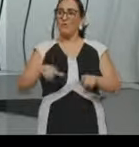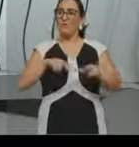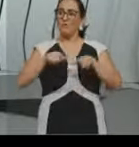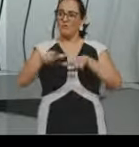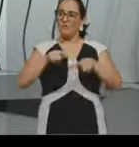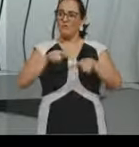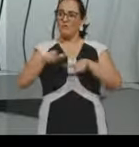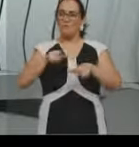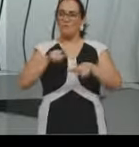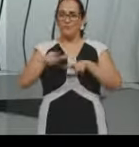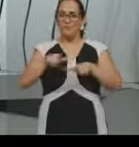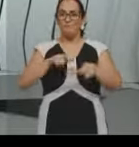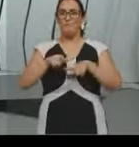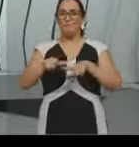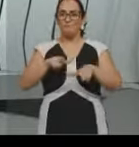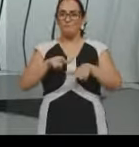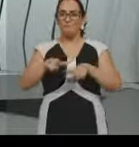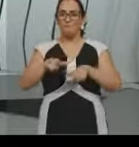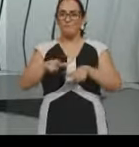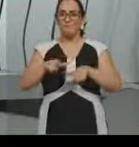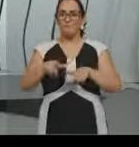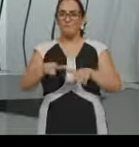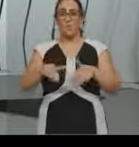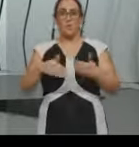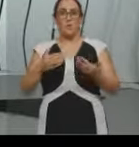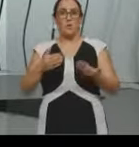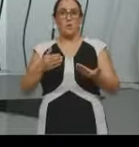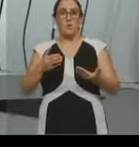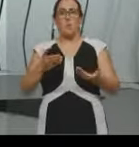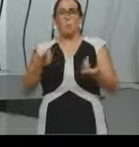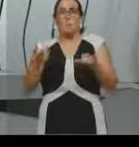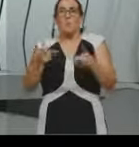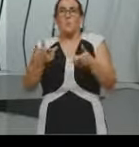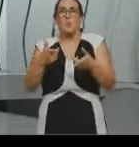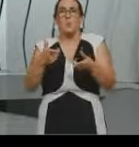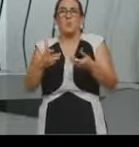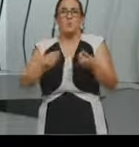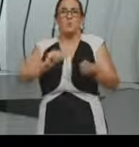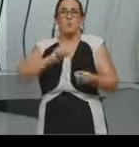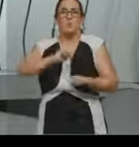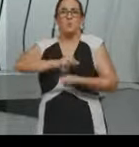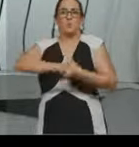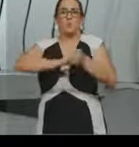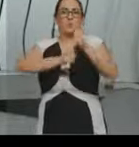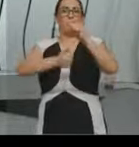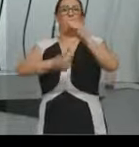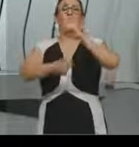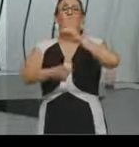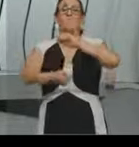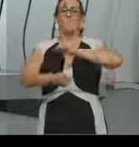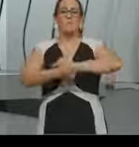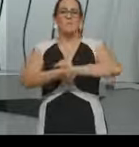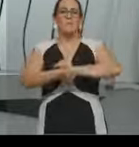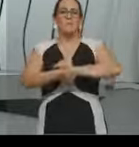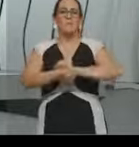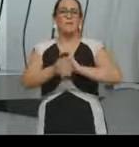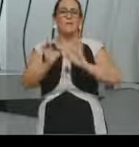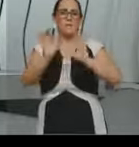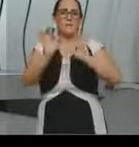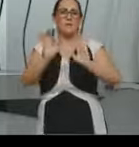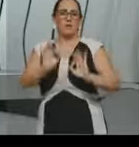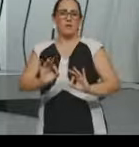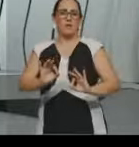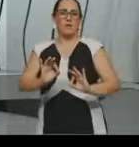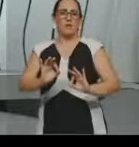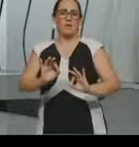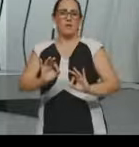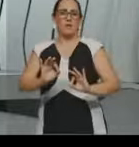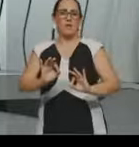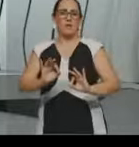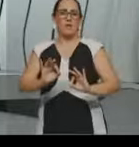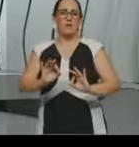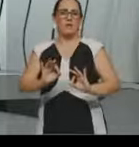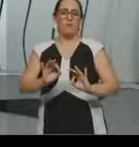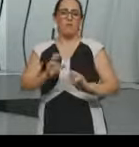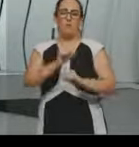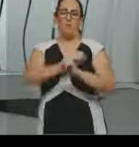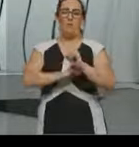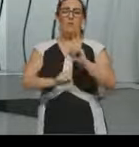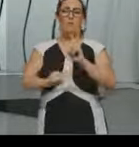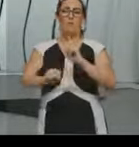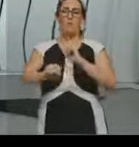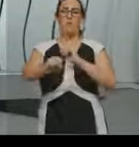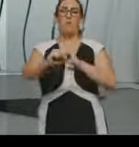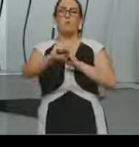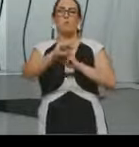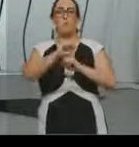assalariado. Podemos dizer que não houve aí uma mudança, né, por parte aí da nossa sociedade,